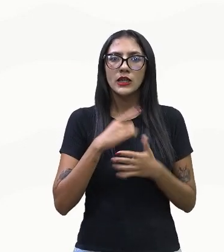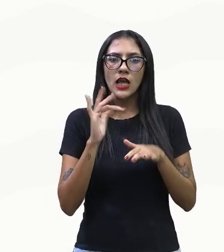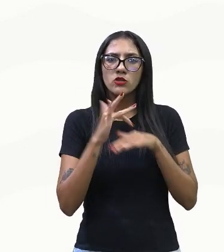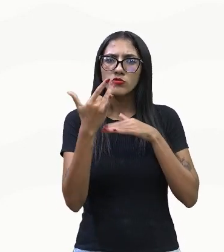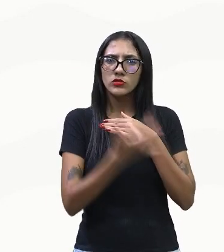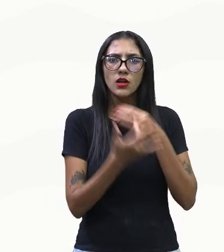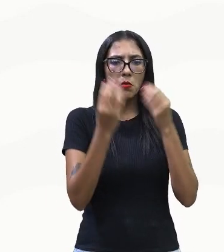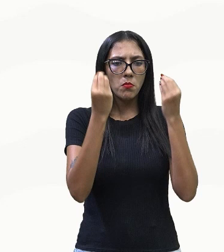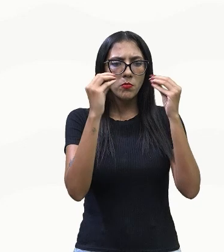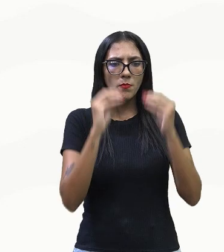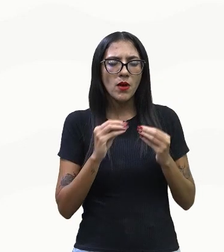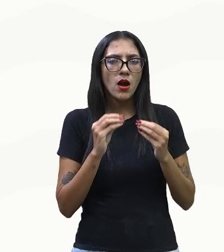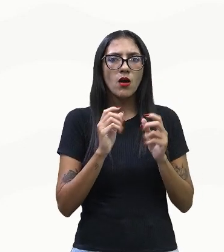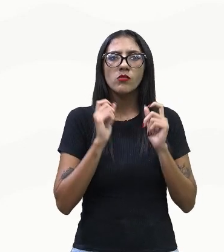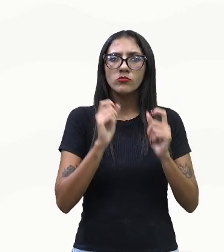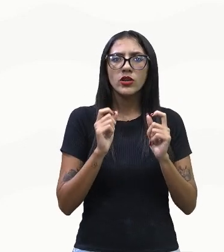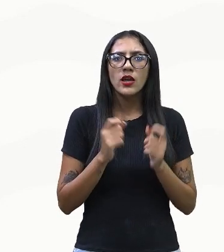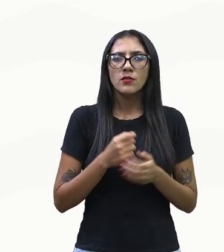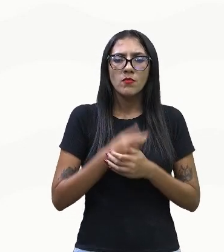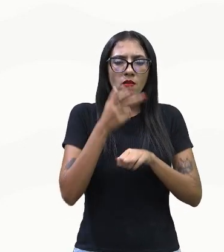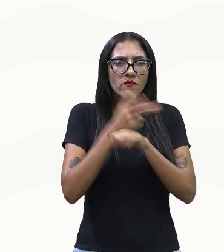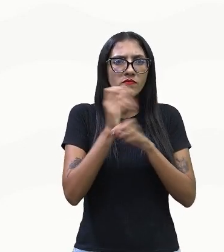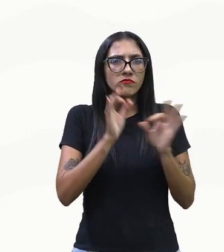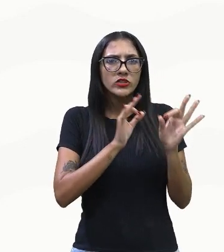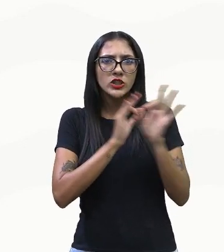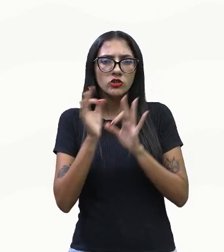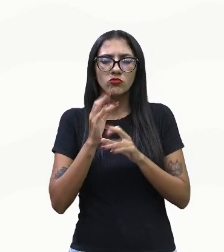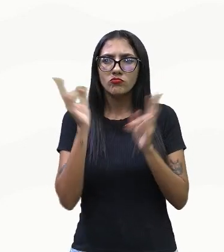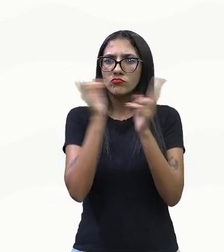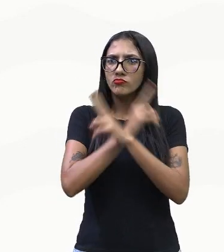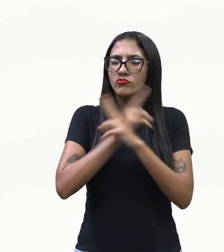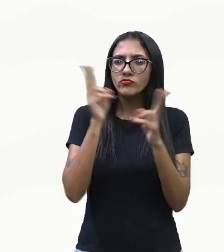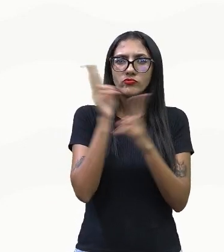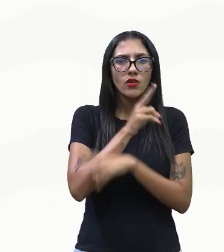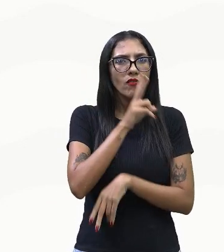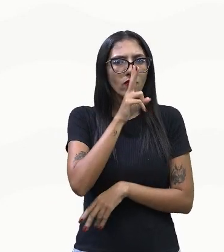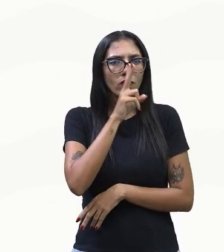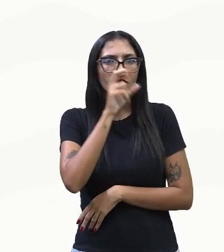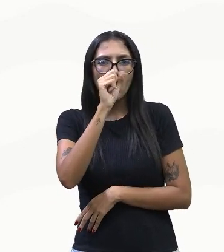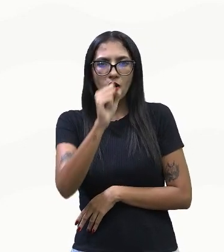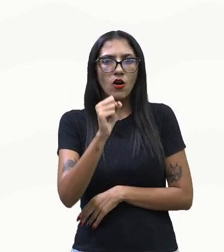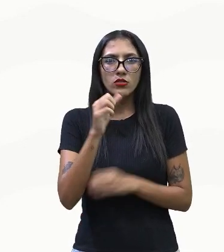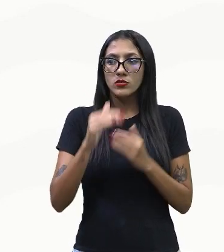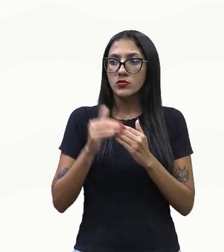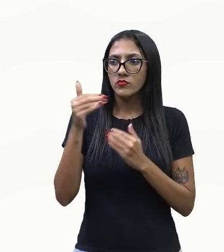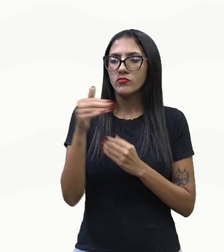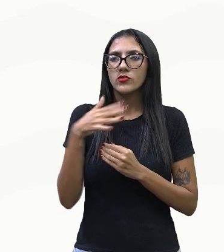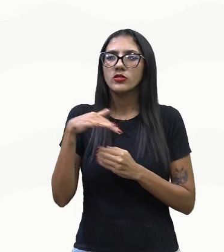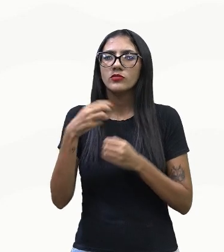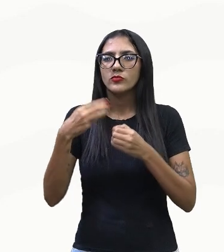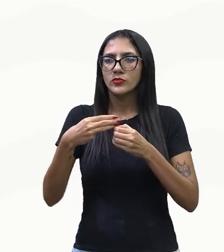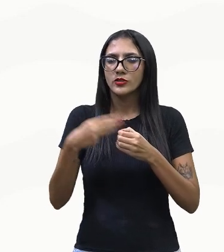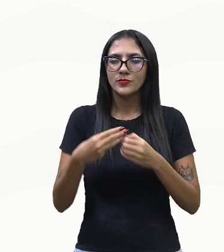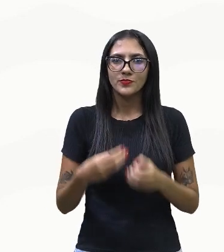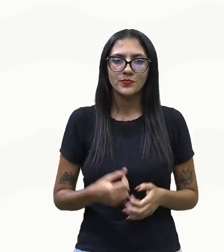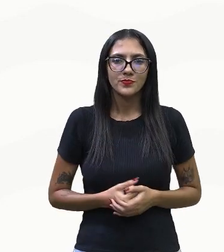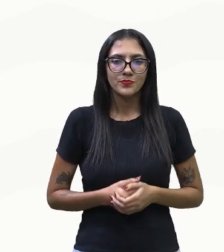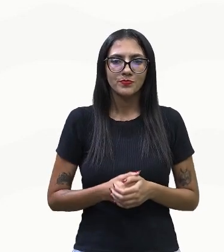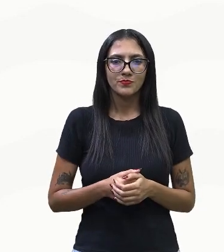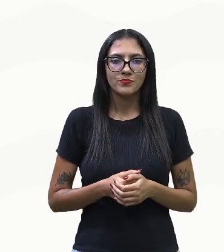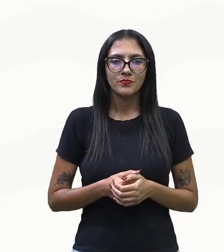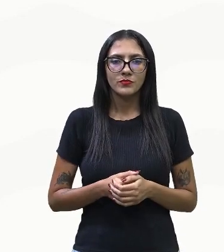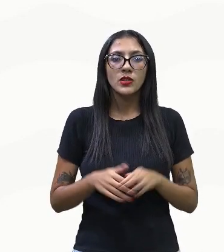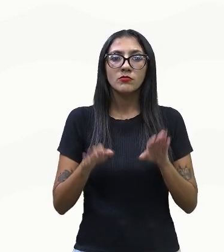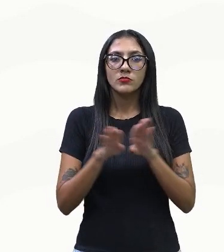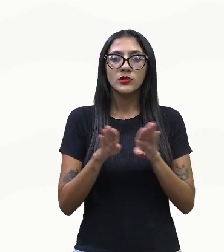ventos cada vez mais fortes, até mesmo no interior do estado. Em algumas áreas vai acontecer devido à expansão urbana, ou seja, as